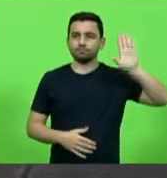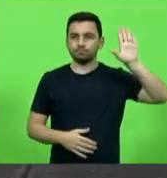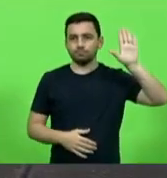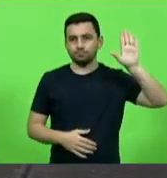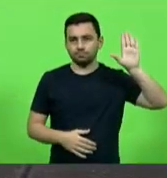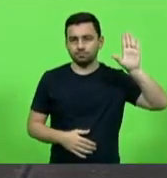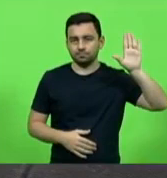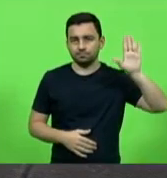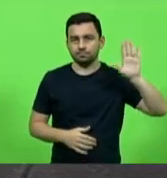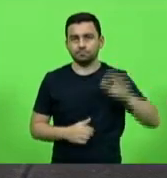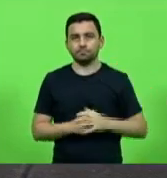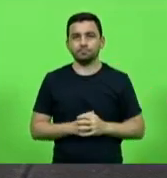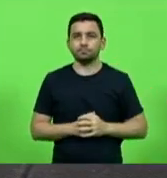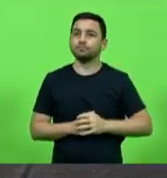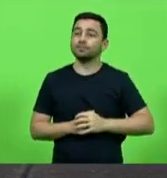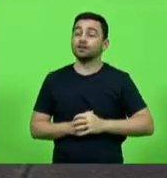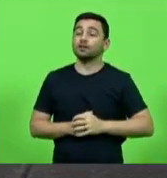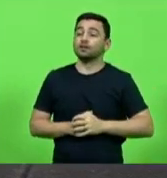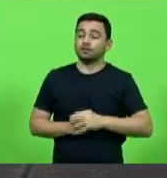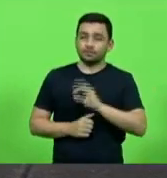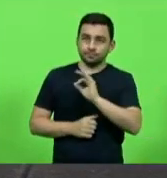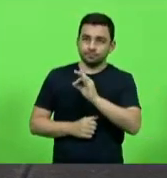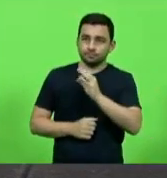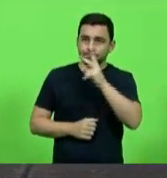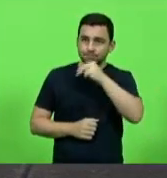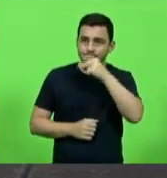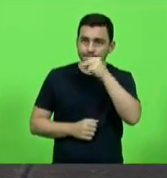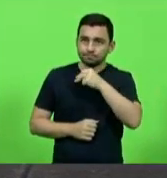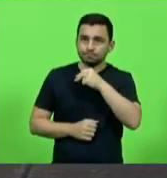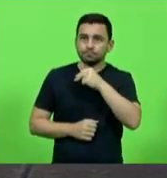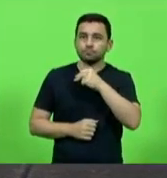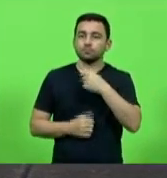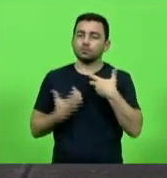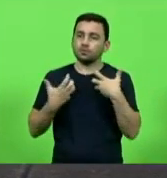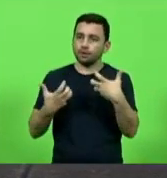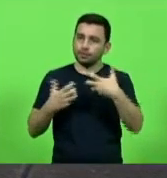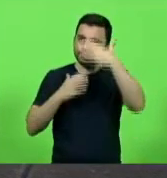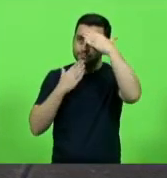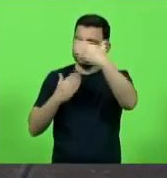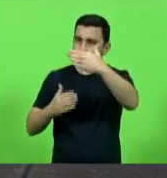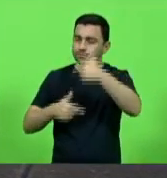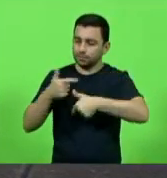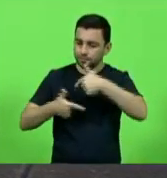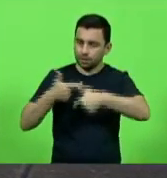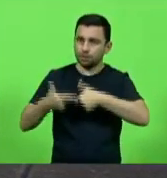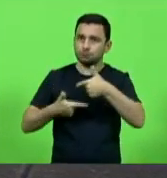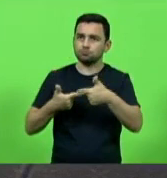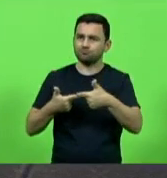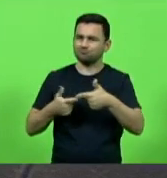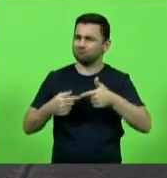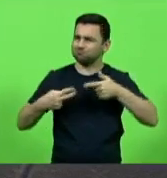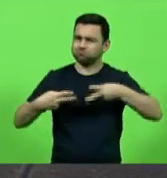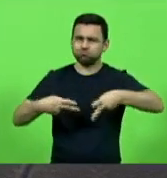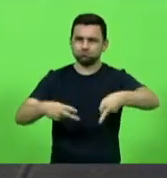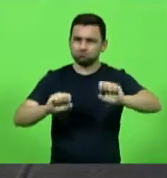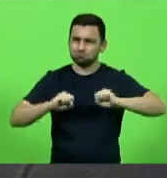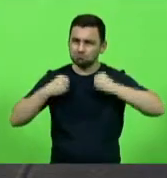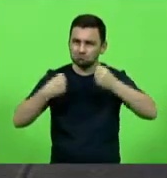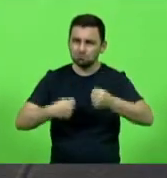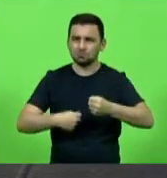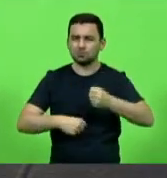Claro. Deputado Kennedy, em nome da bancada, agradecer o seu trabalho, sempre árduo, competente,